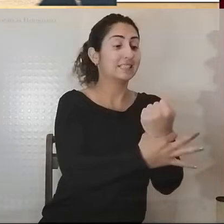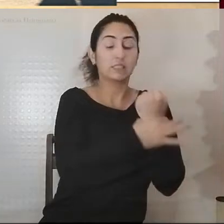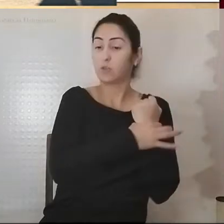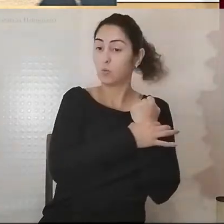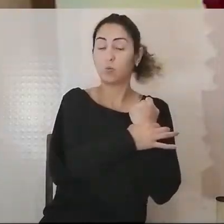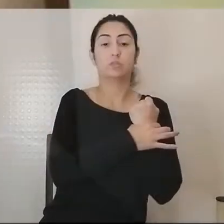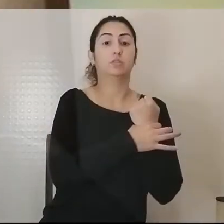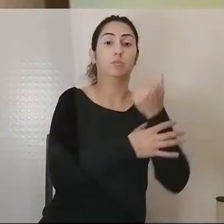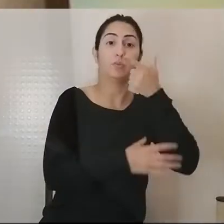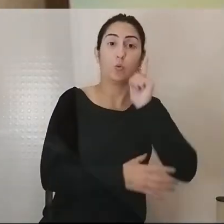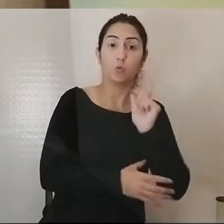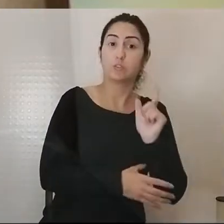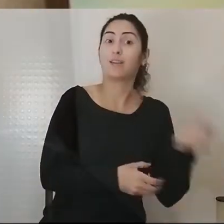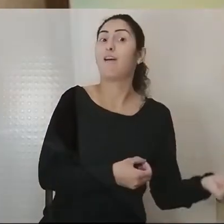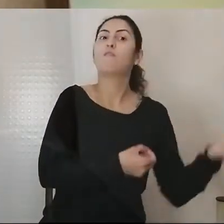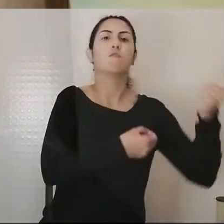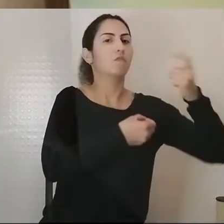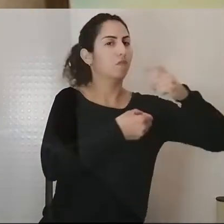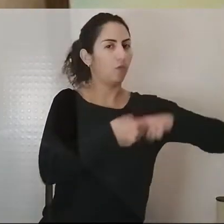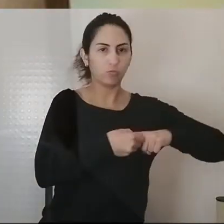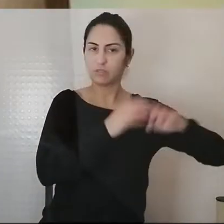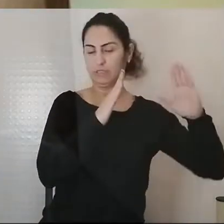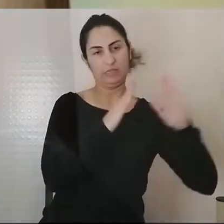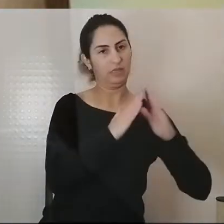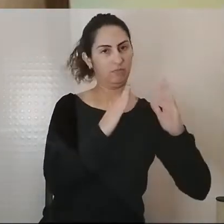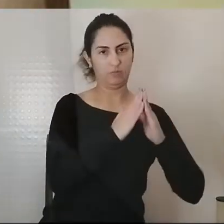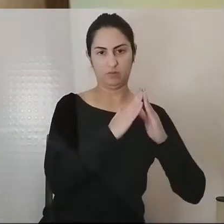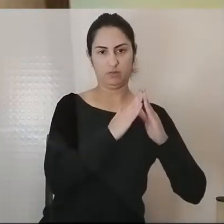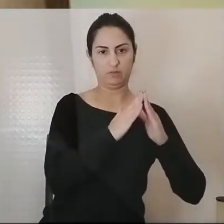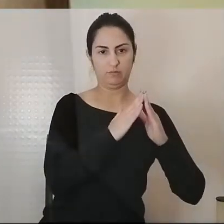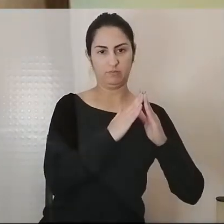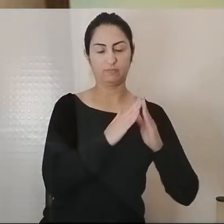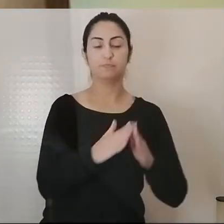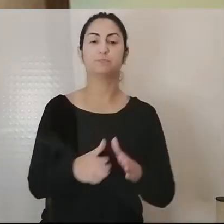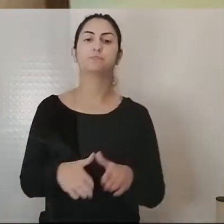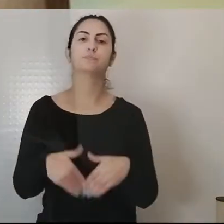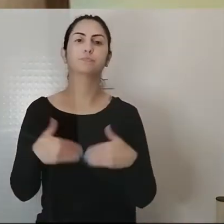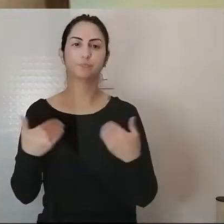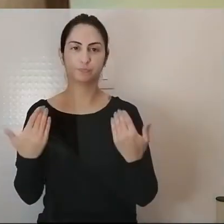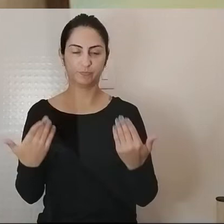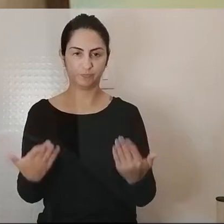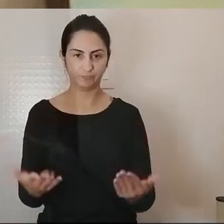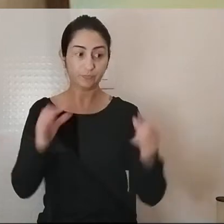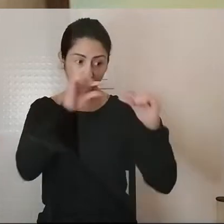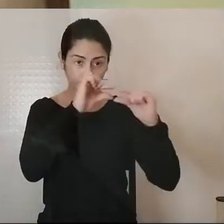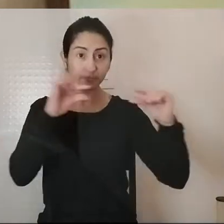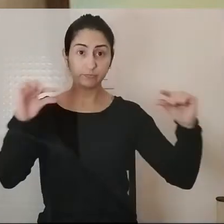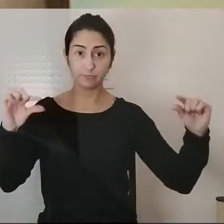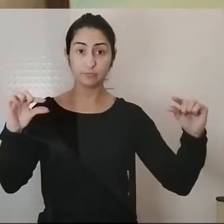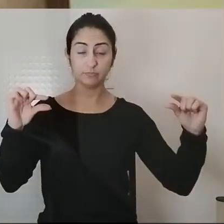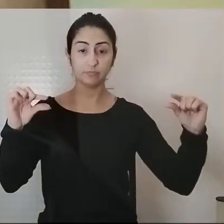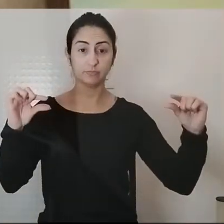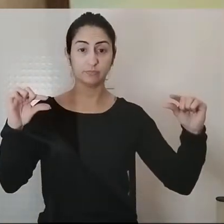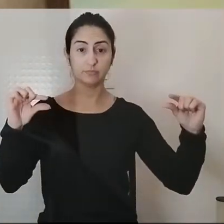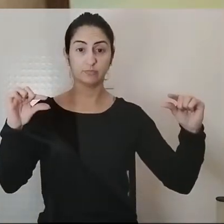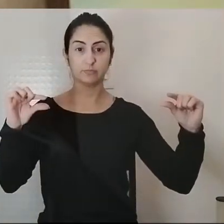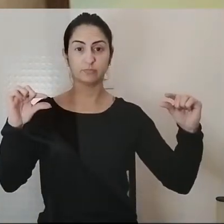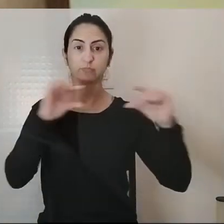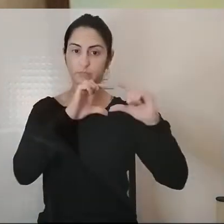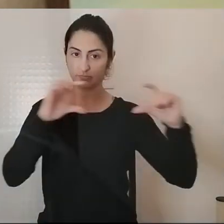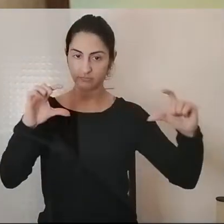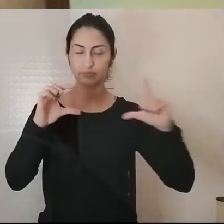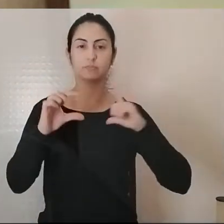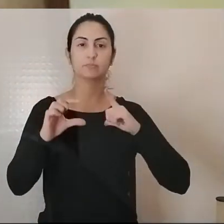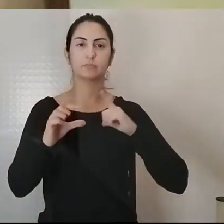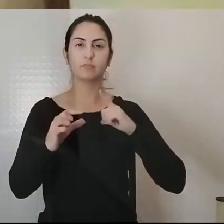o vosso regresso às vossas casas. Portanto, esta passagem está na